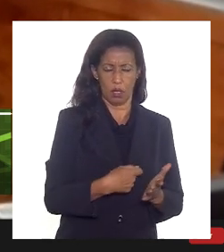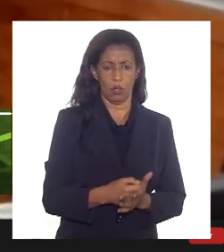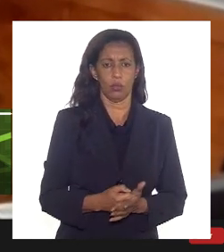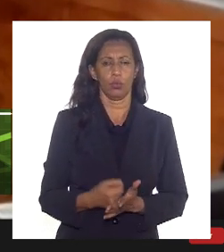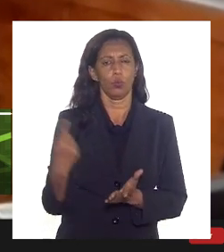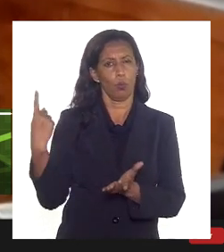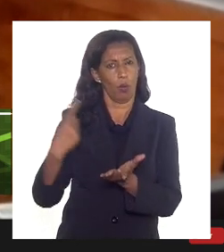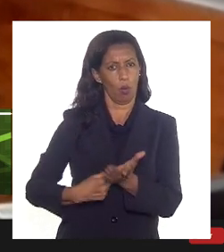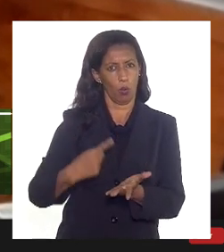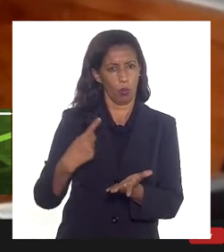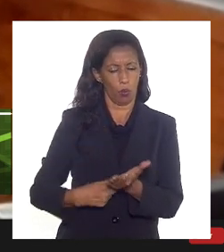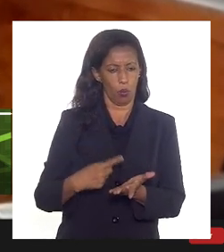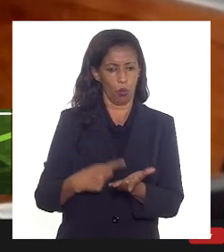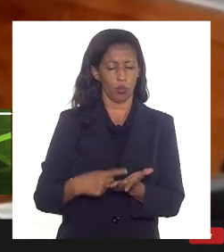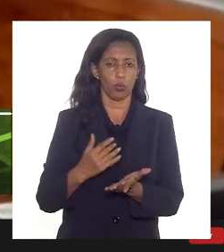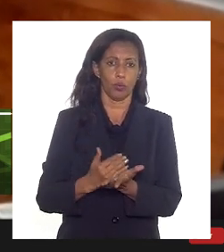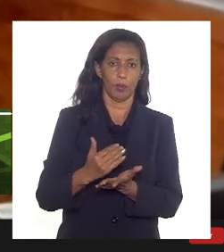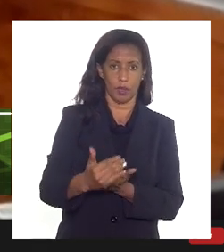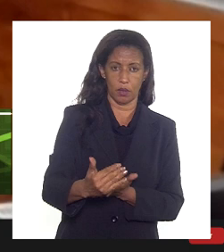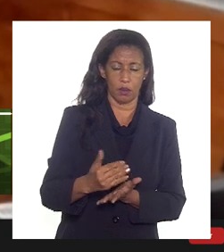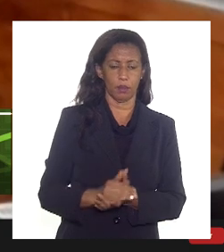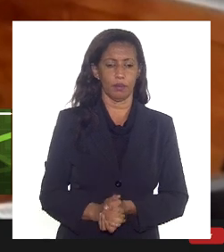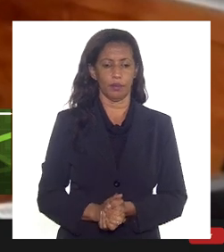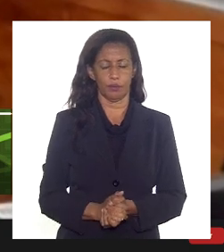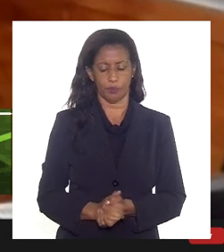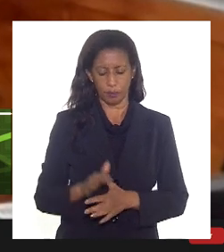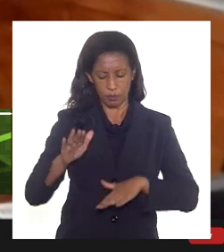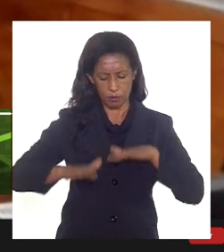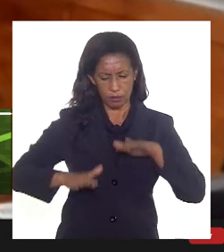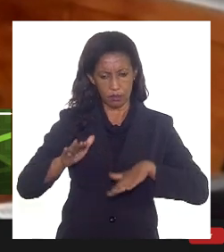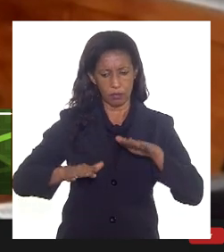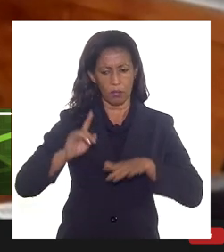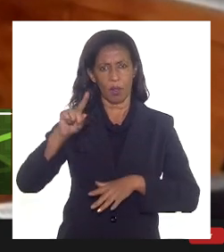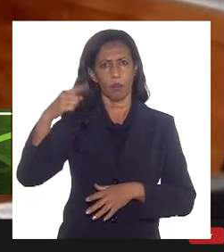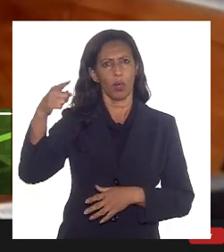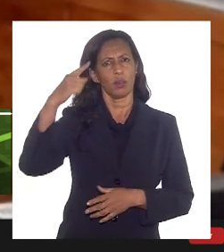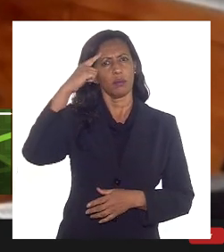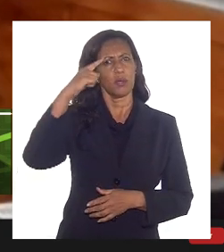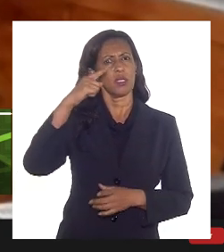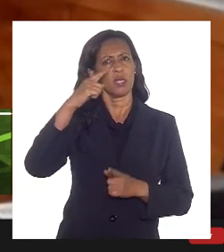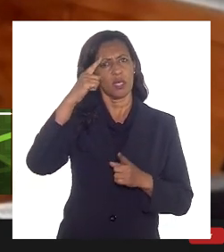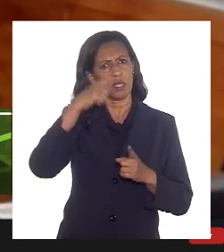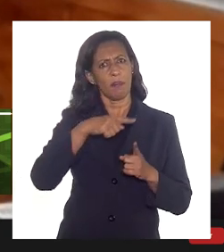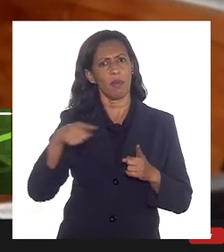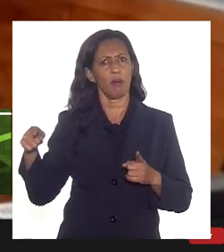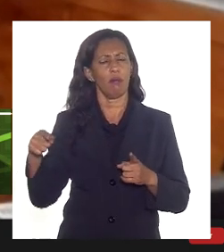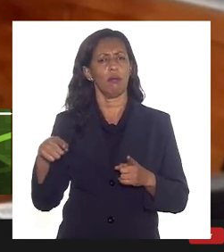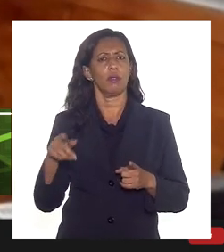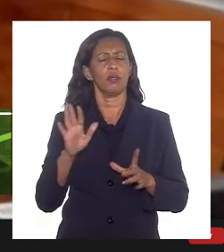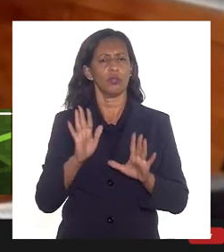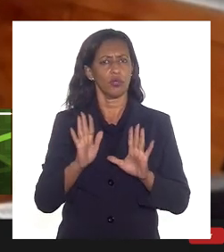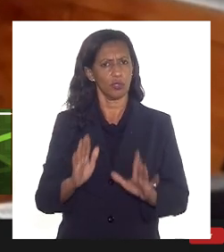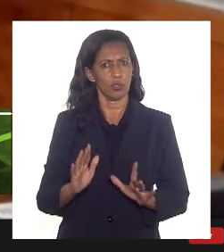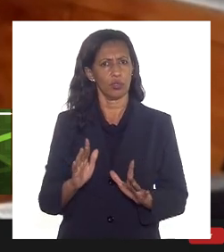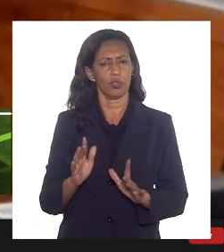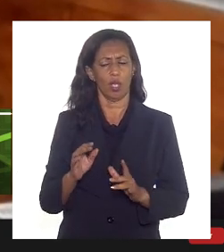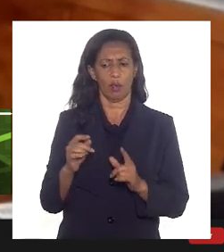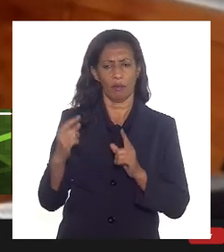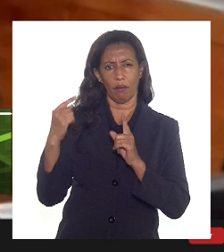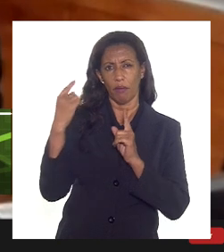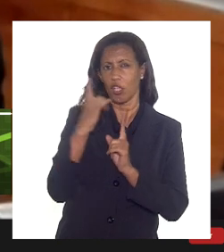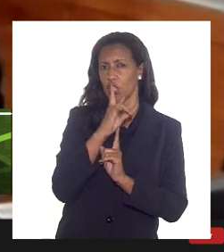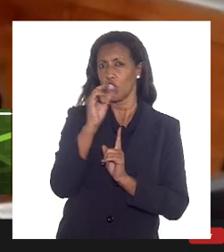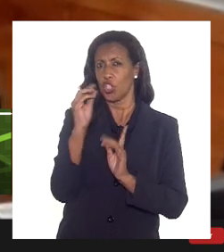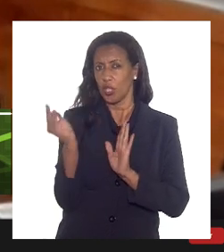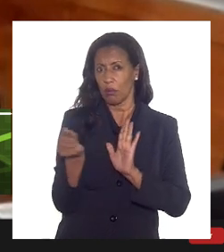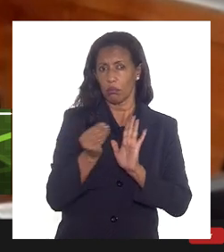acordo, em princípio, talvez na próxima semana, a questão só de acertar a agenda aí, a